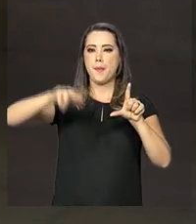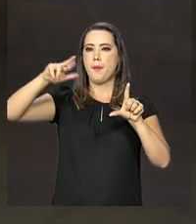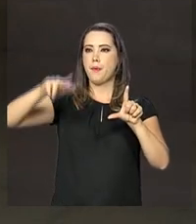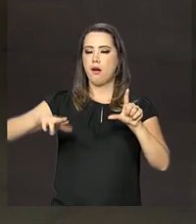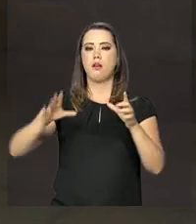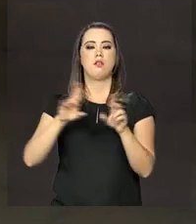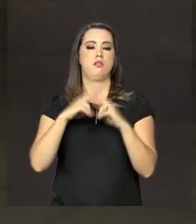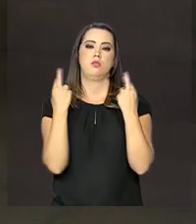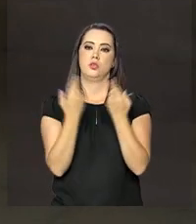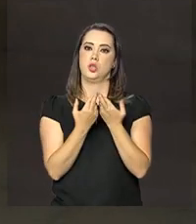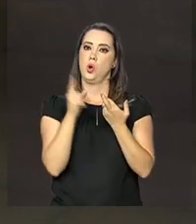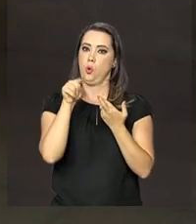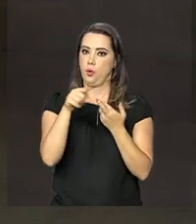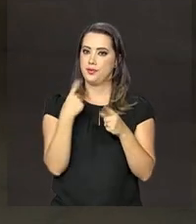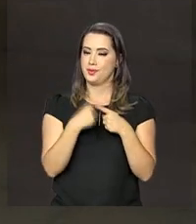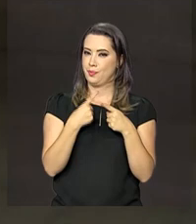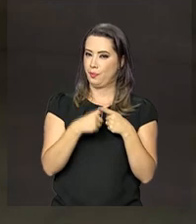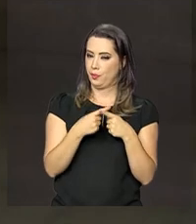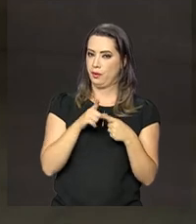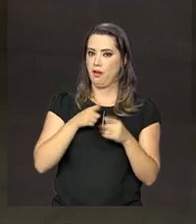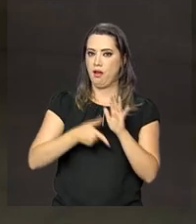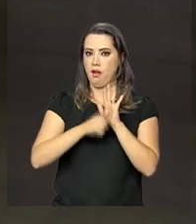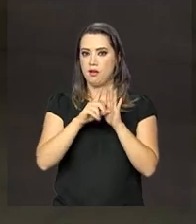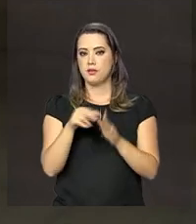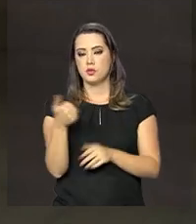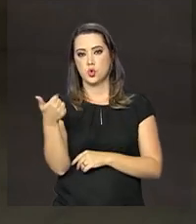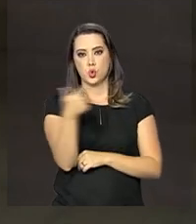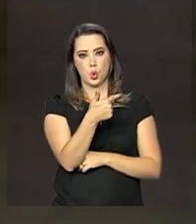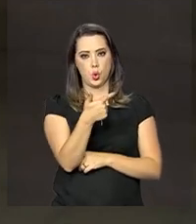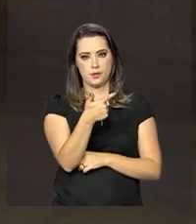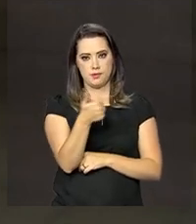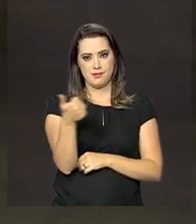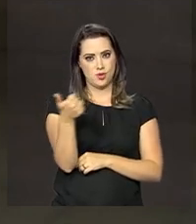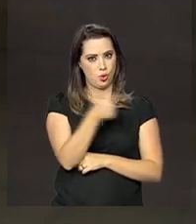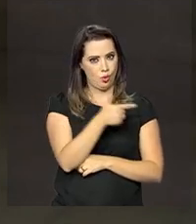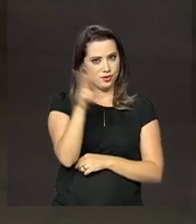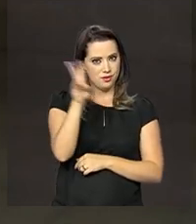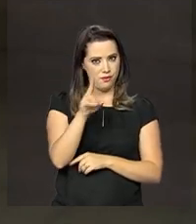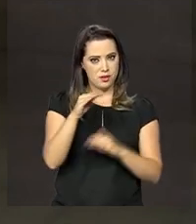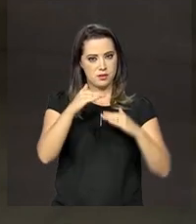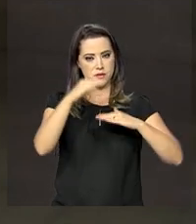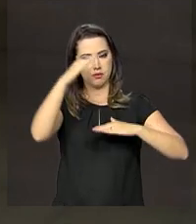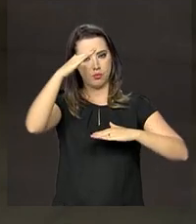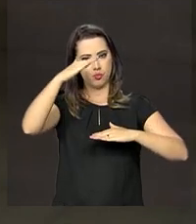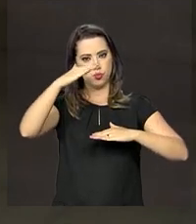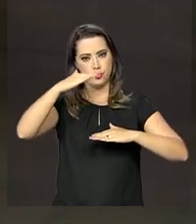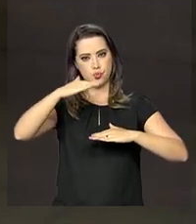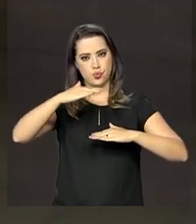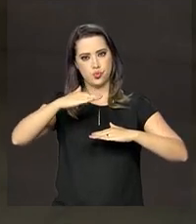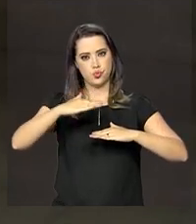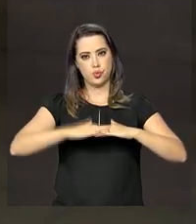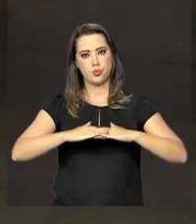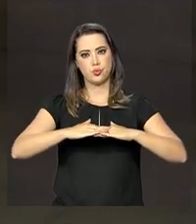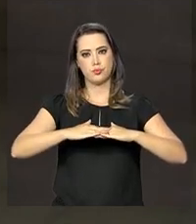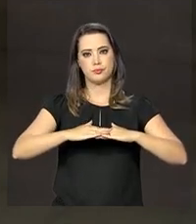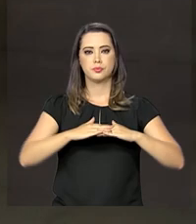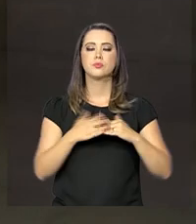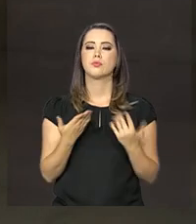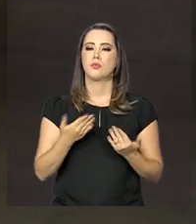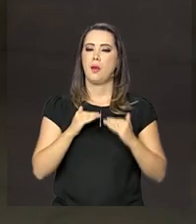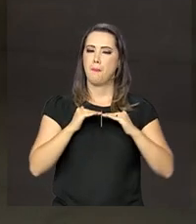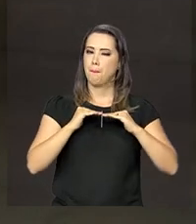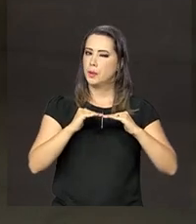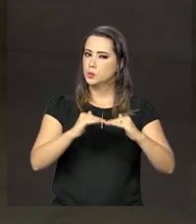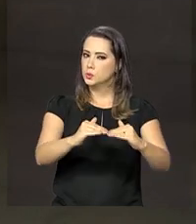consecutivas vem depois de uma sequência de 12 reduções seguidas. A manutenção da taxa nesse patamar era também